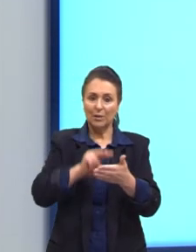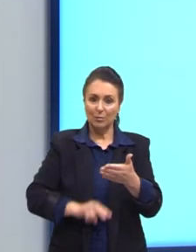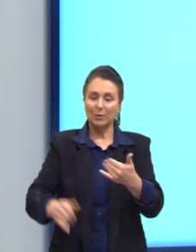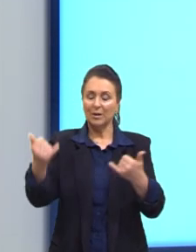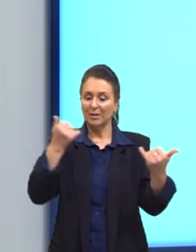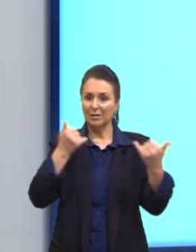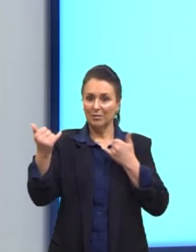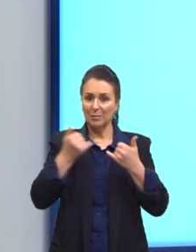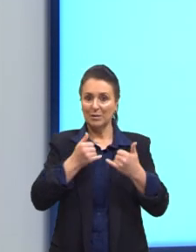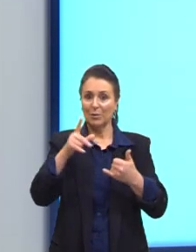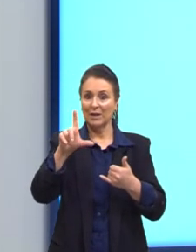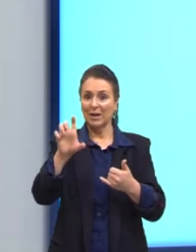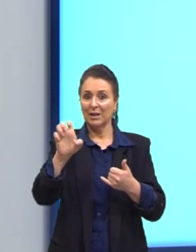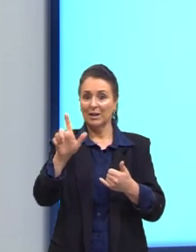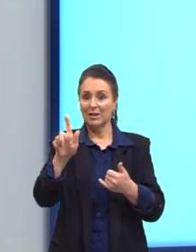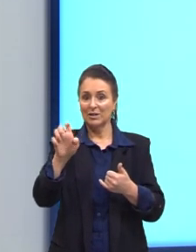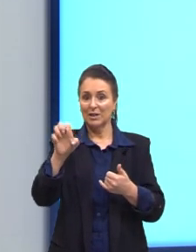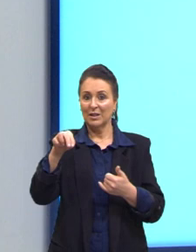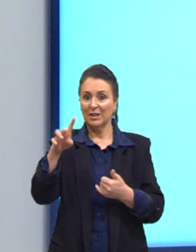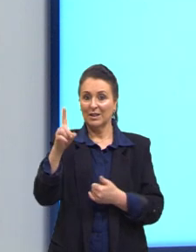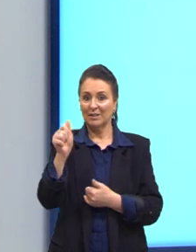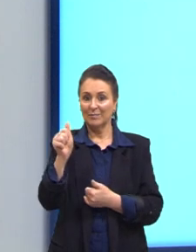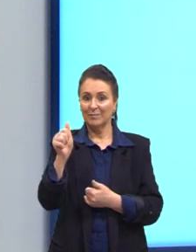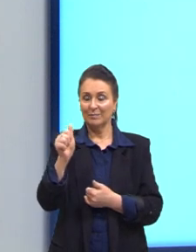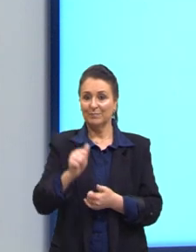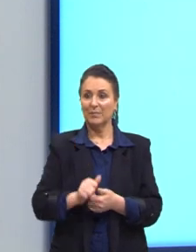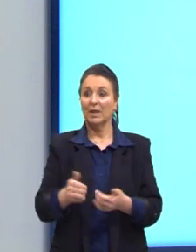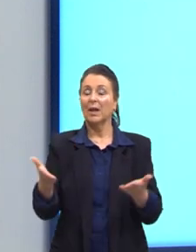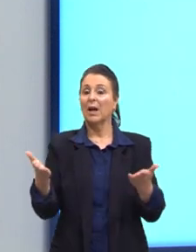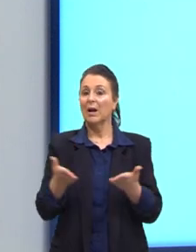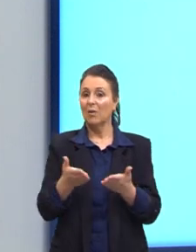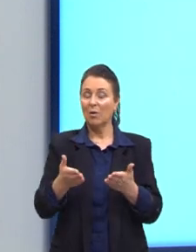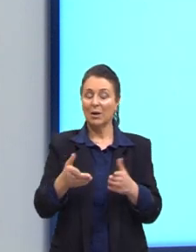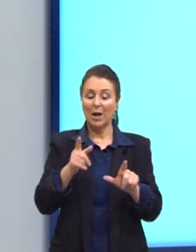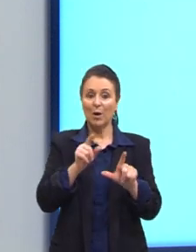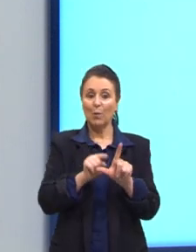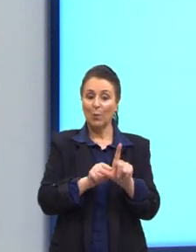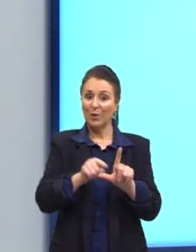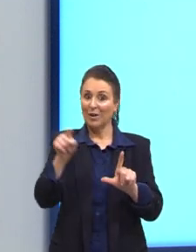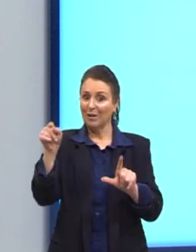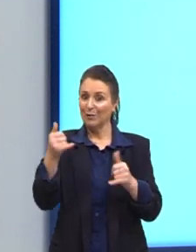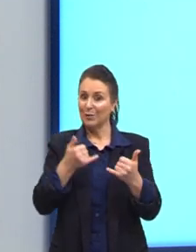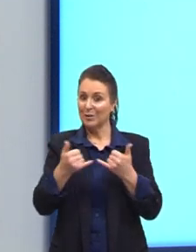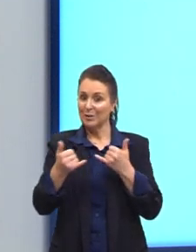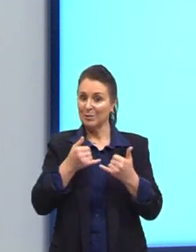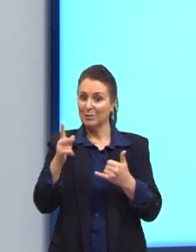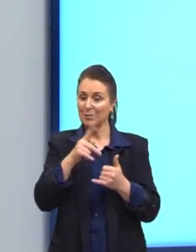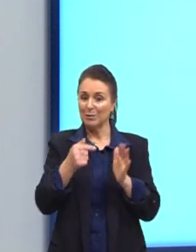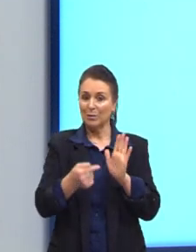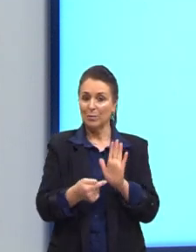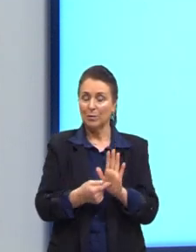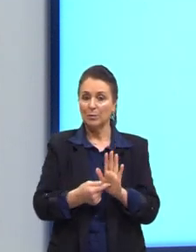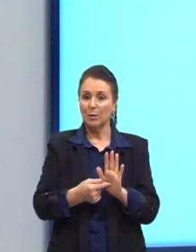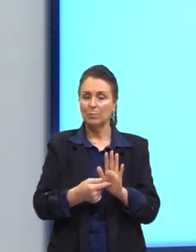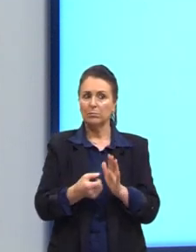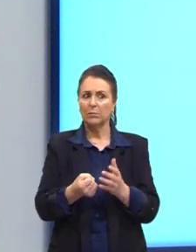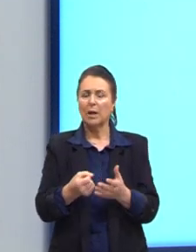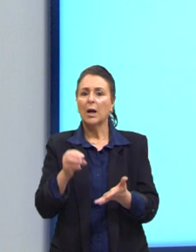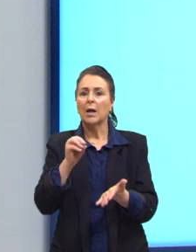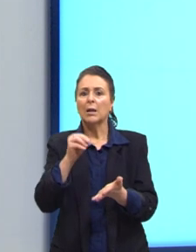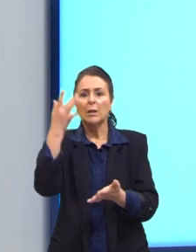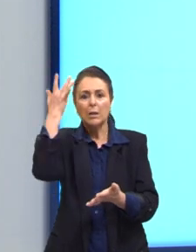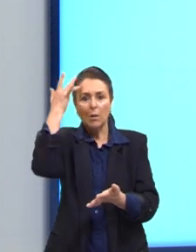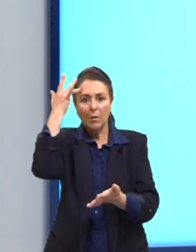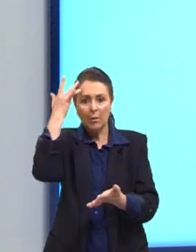legendas. E eu trouxe aqui um gráfico de exemplo, né? Taxa de analfabetismo das